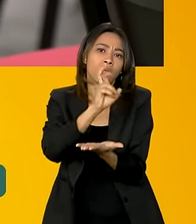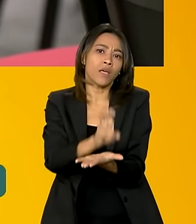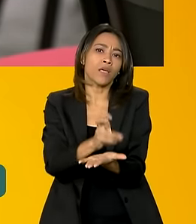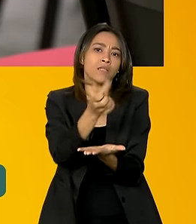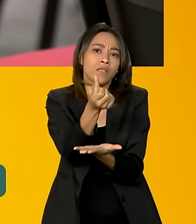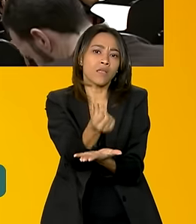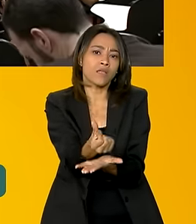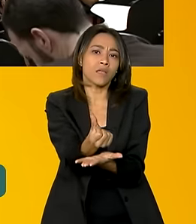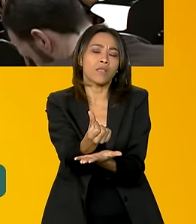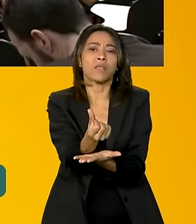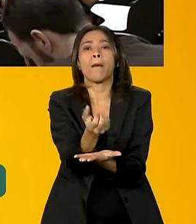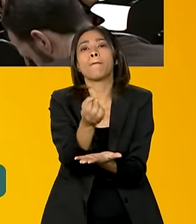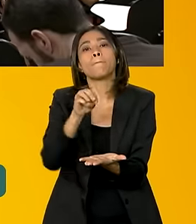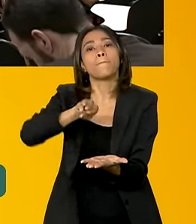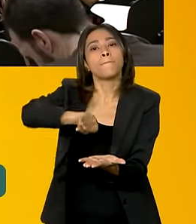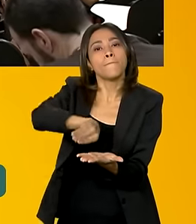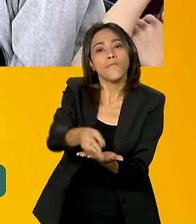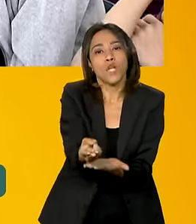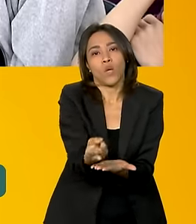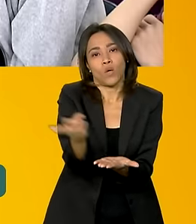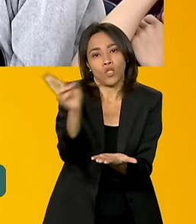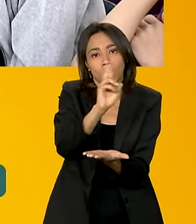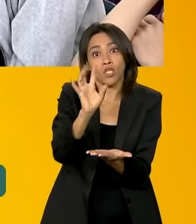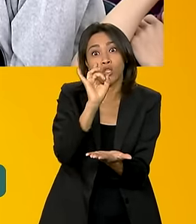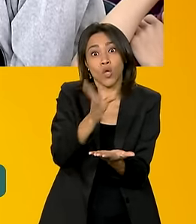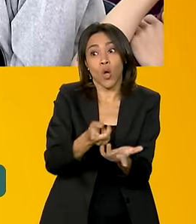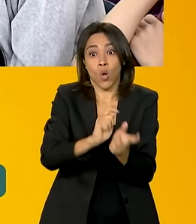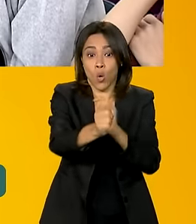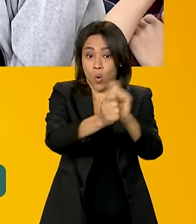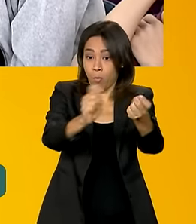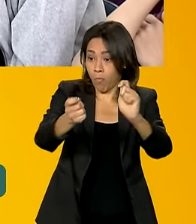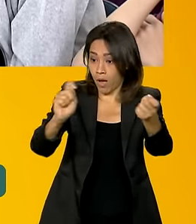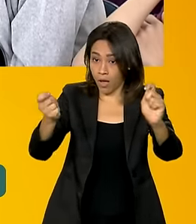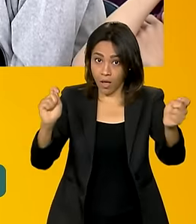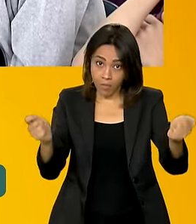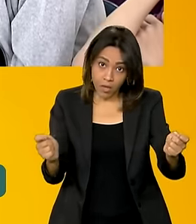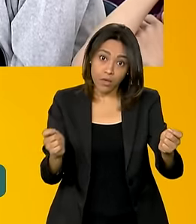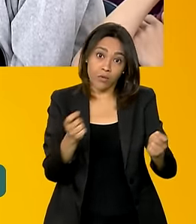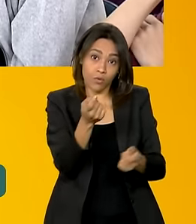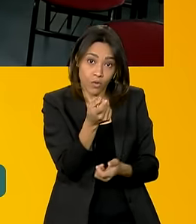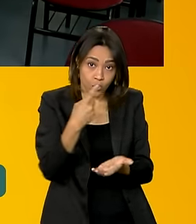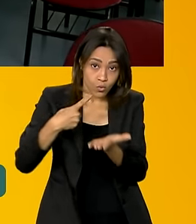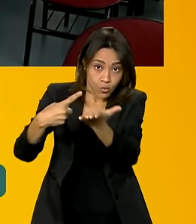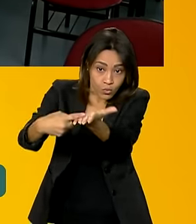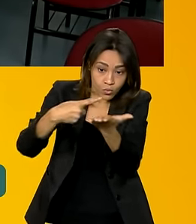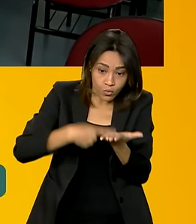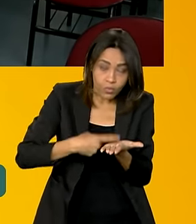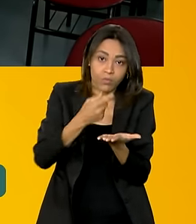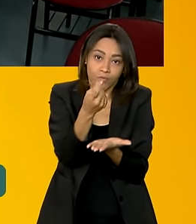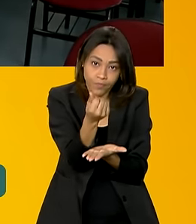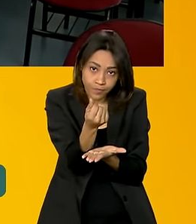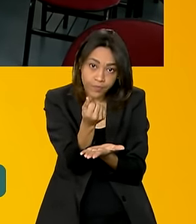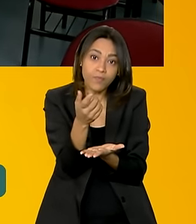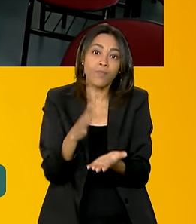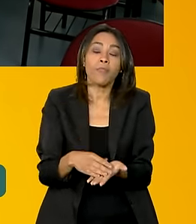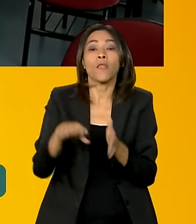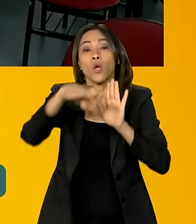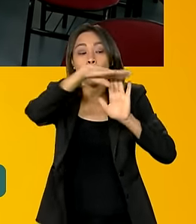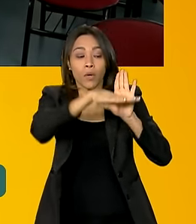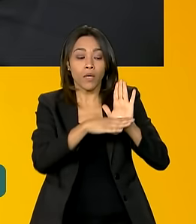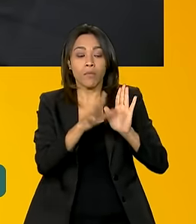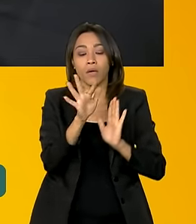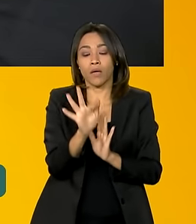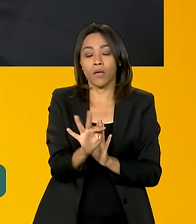milhões de reais somente com o pagamento das entradas dos acordos firmados. O Fies é um programa do